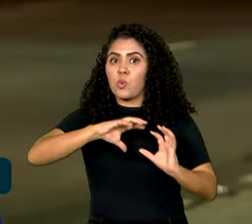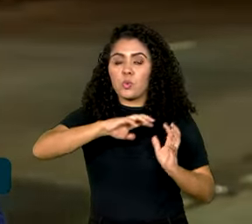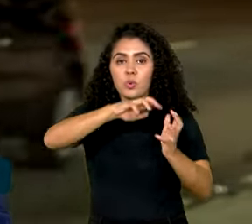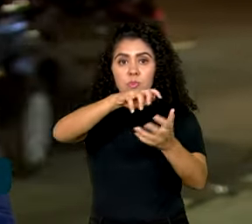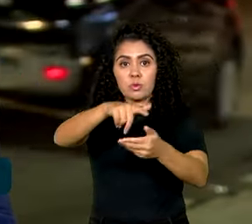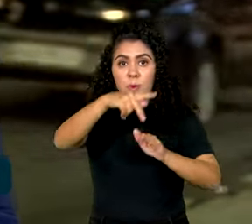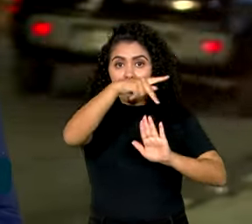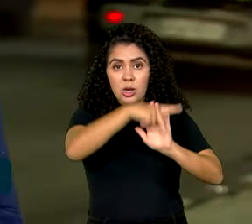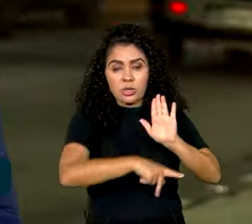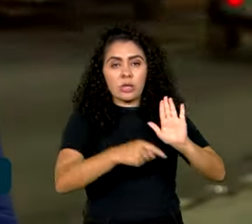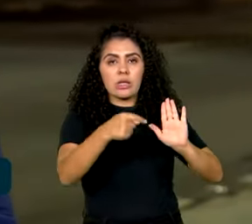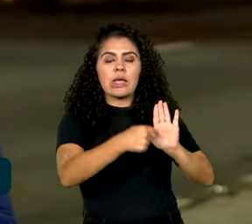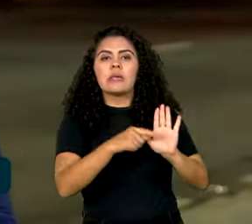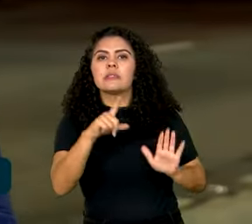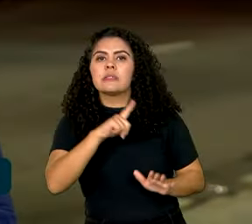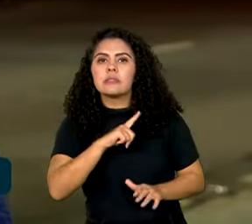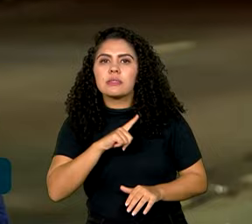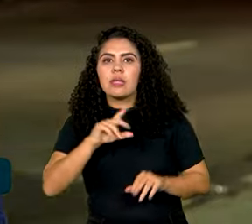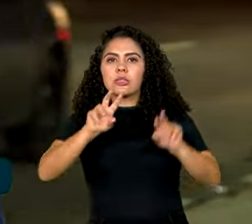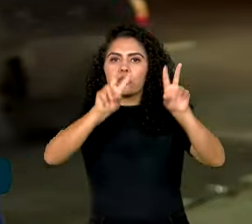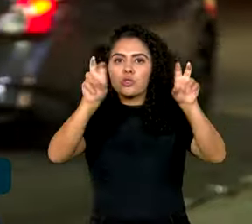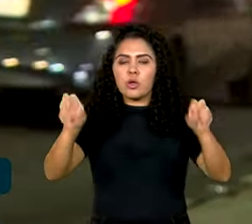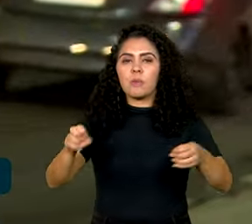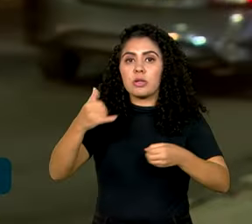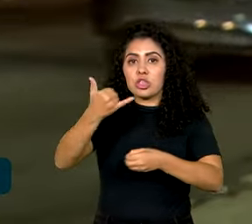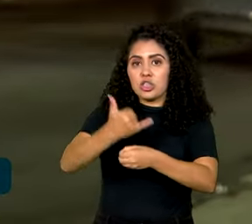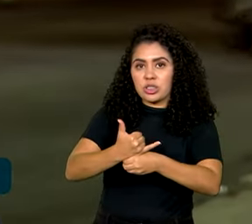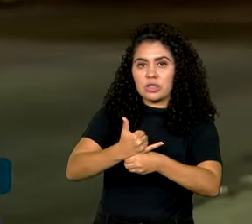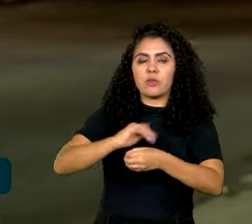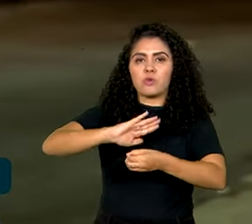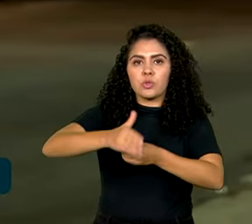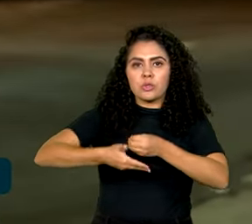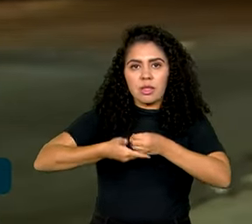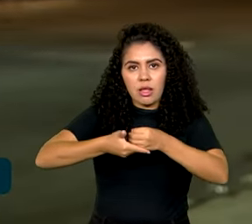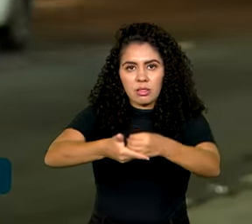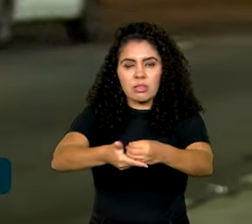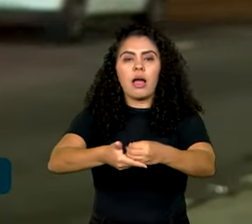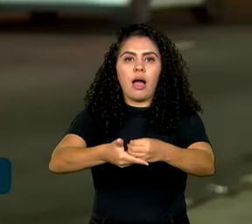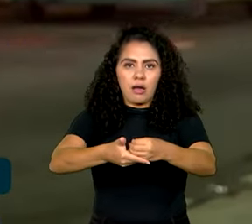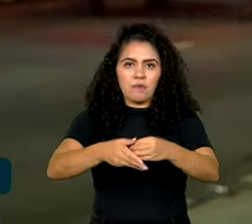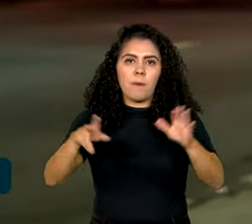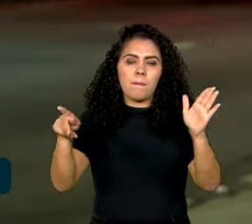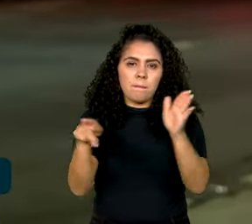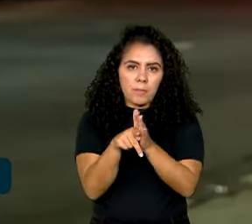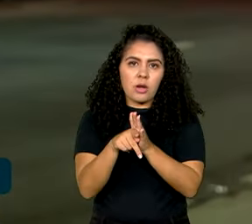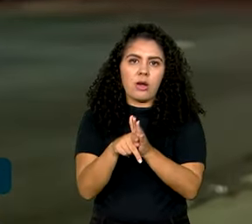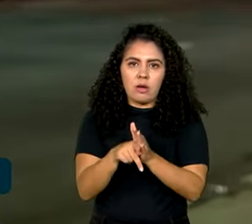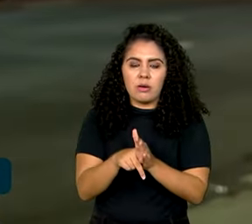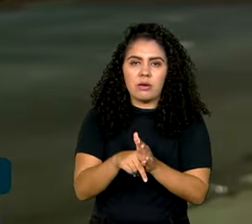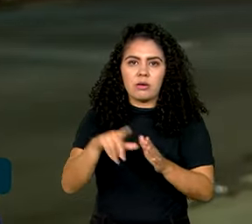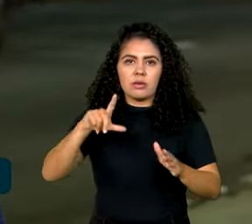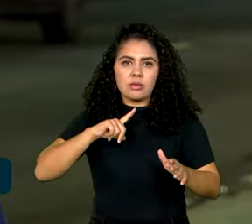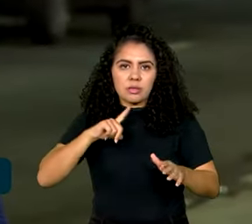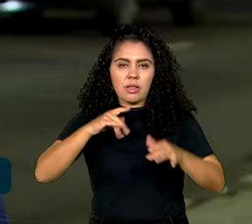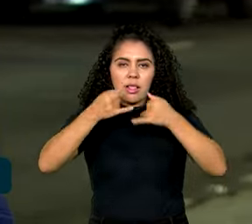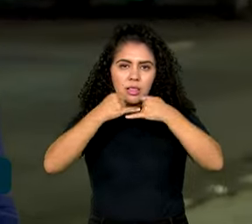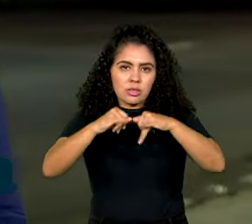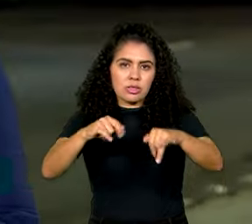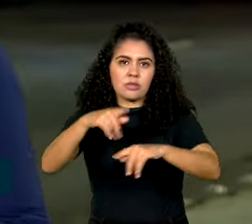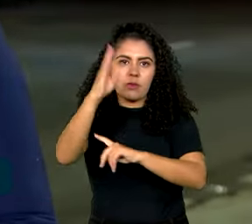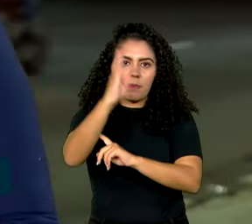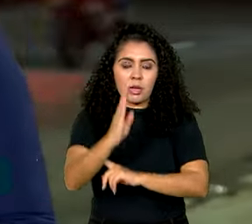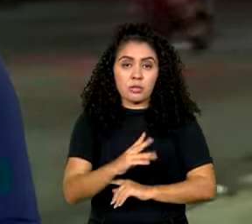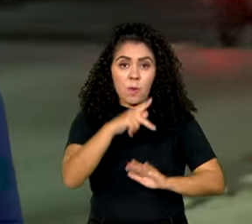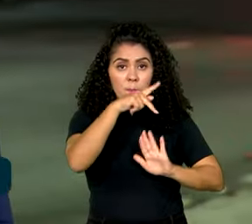projeto prevê a inclusão do diesel verde e também do chamado combustível sustentável de aviação na matriz energética brasileira.